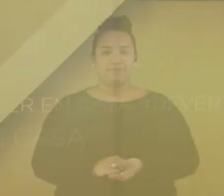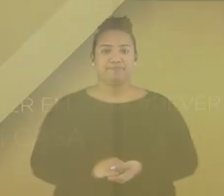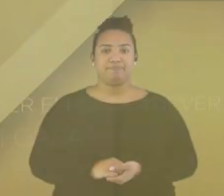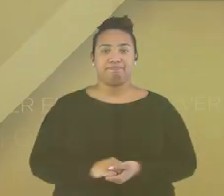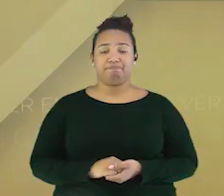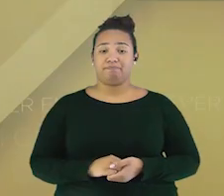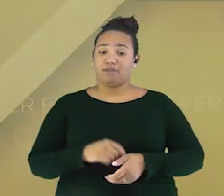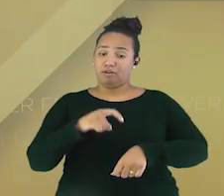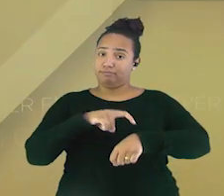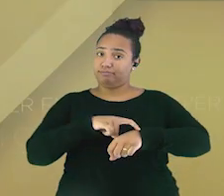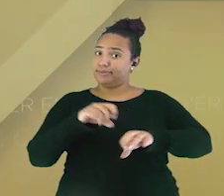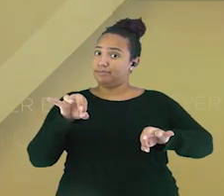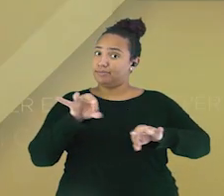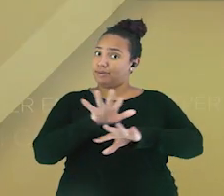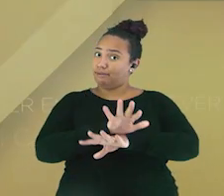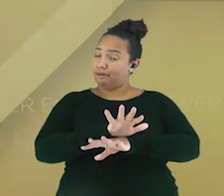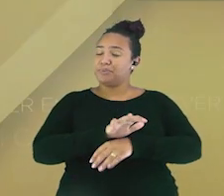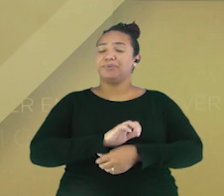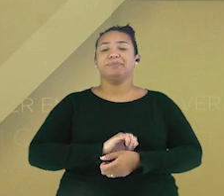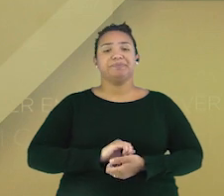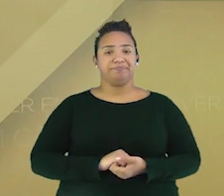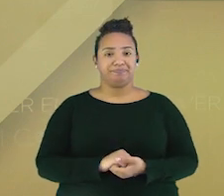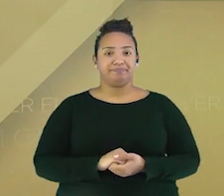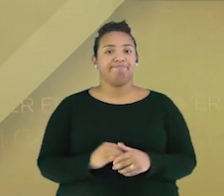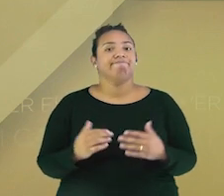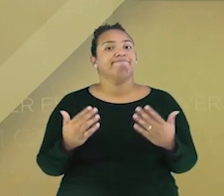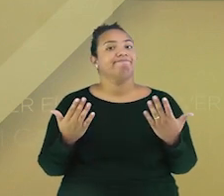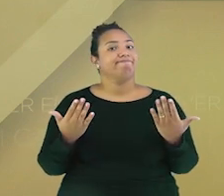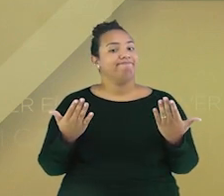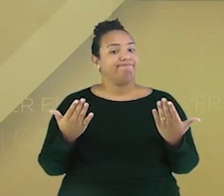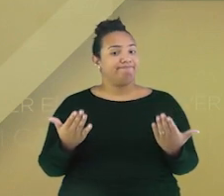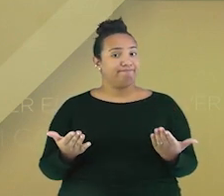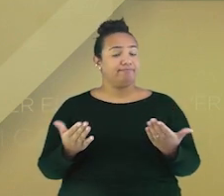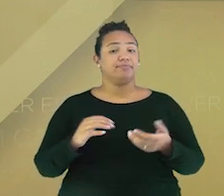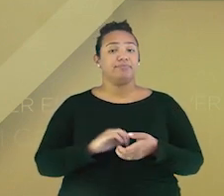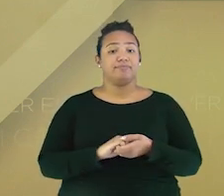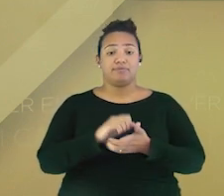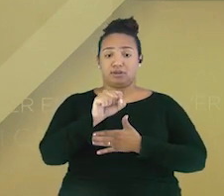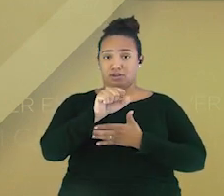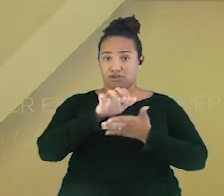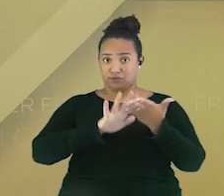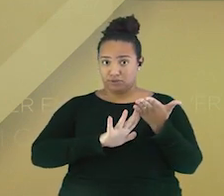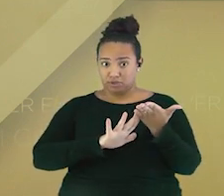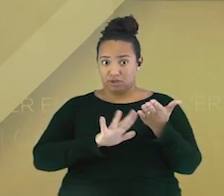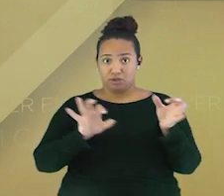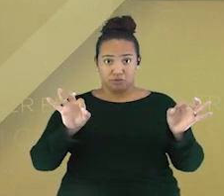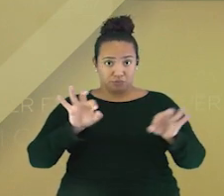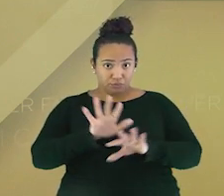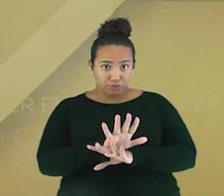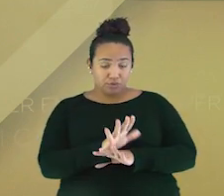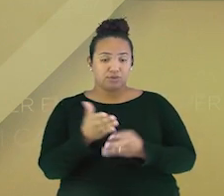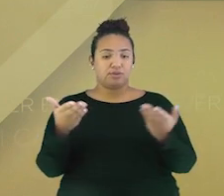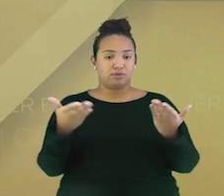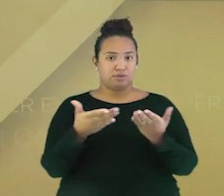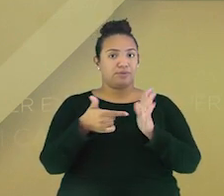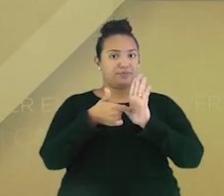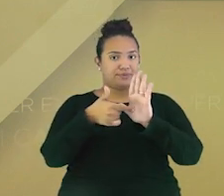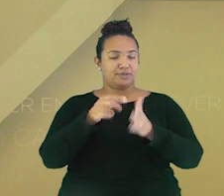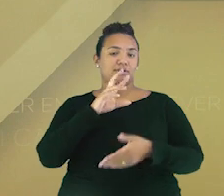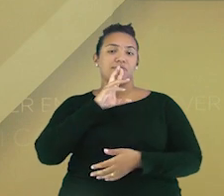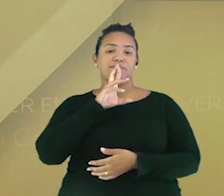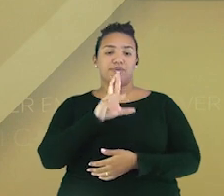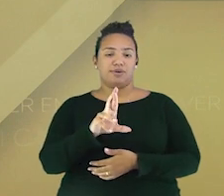Tempo esgotado, pessoal. Bom, passado o tempo da atividade, agora vamos responder? Crianças,